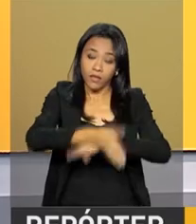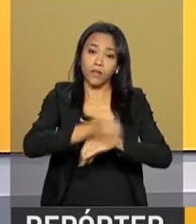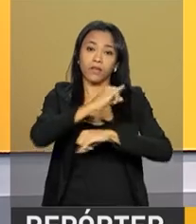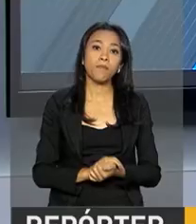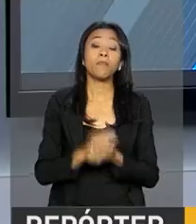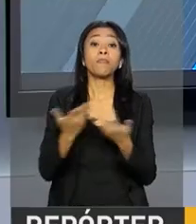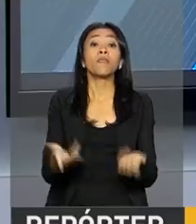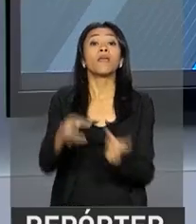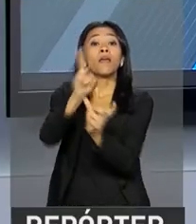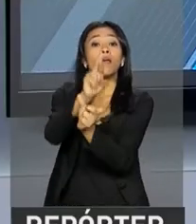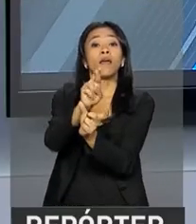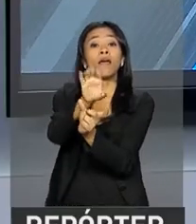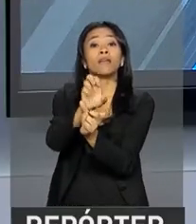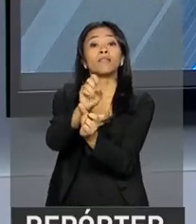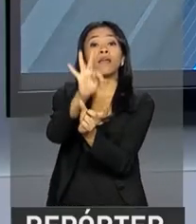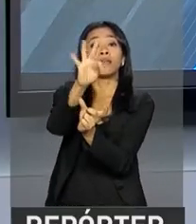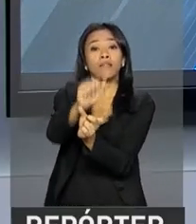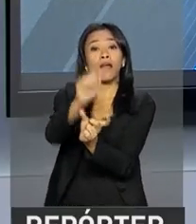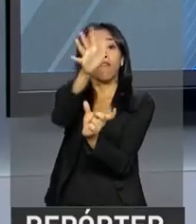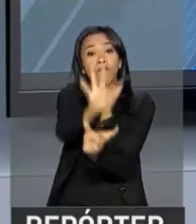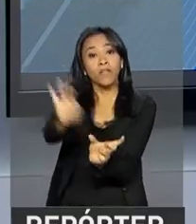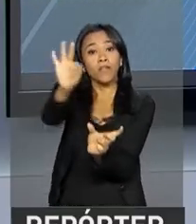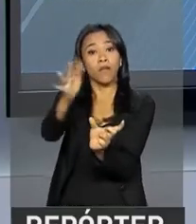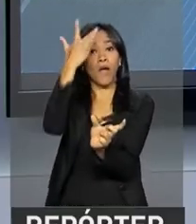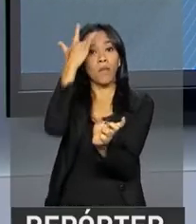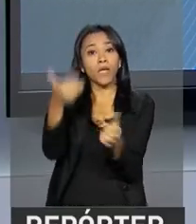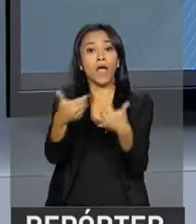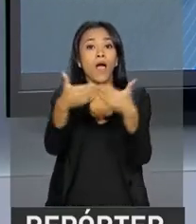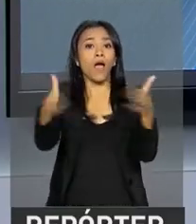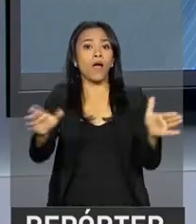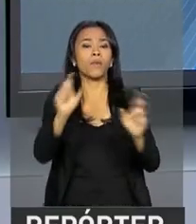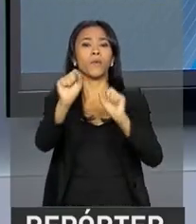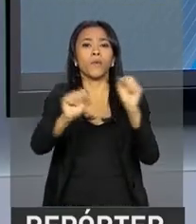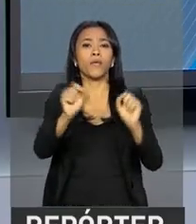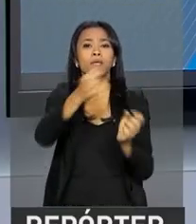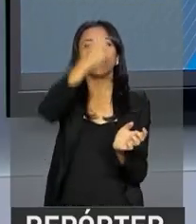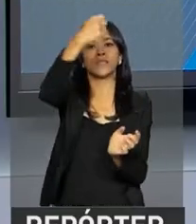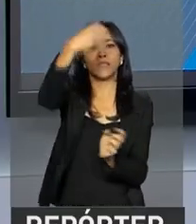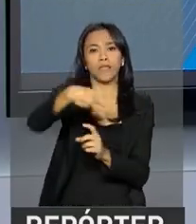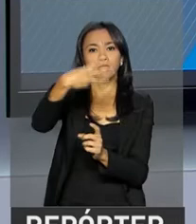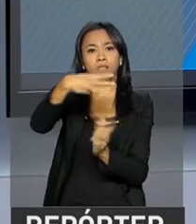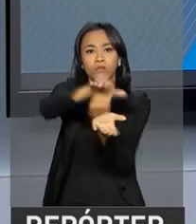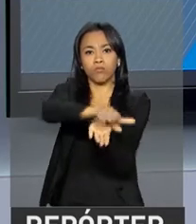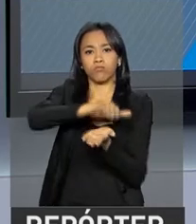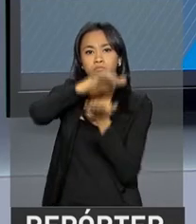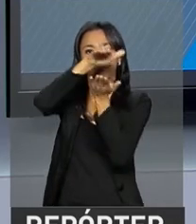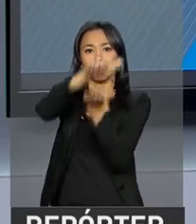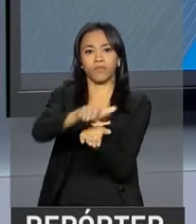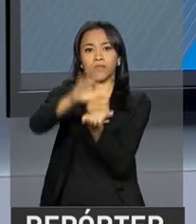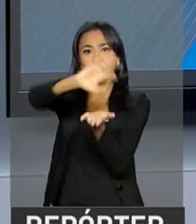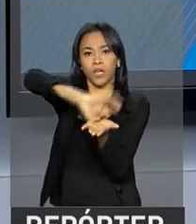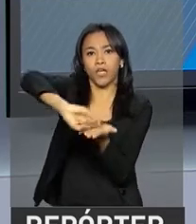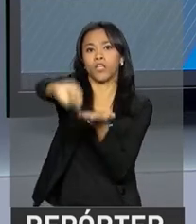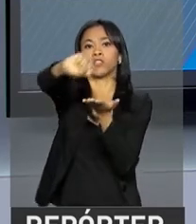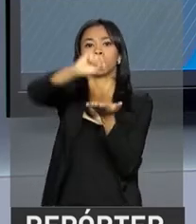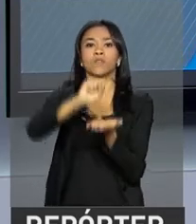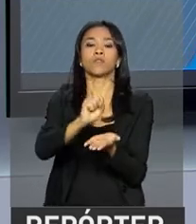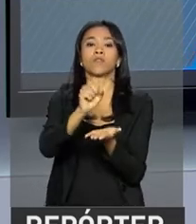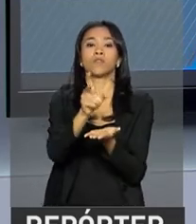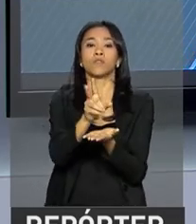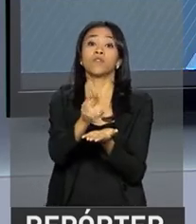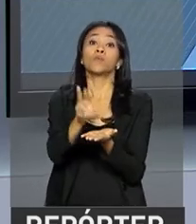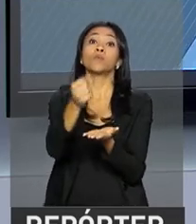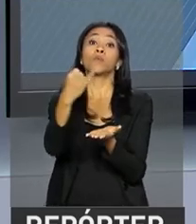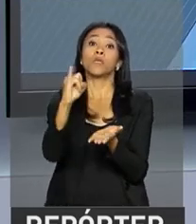no site. E a Receita Federal abre amanhã consulta ao terceiro lote de restituições do Imposto de Renda